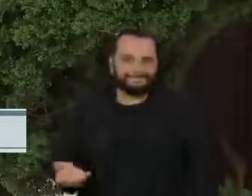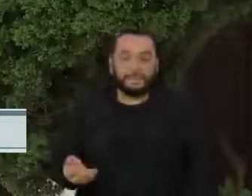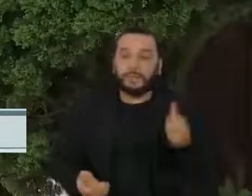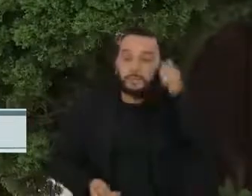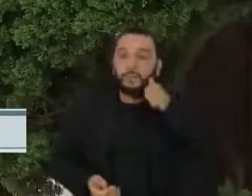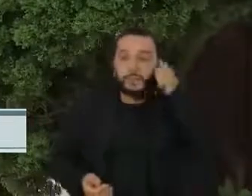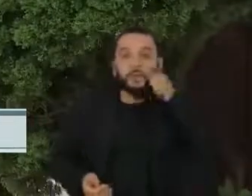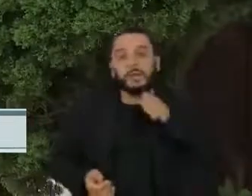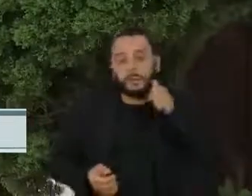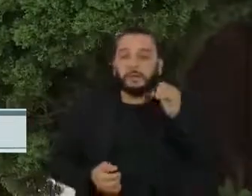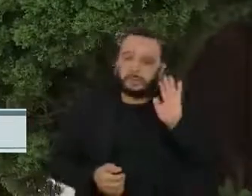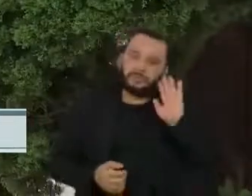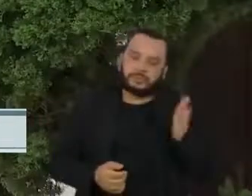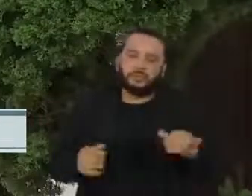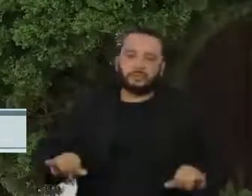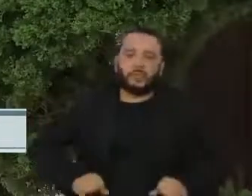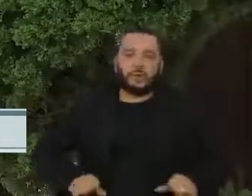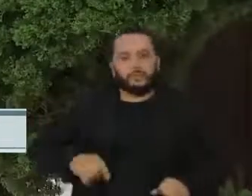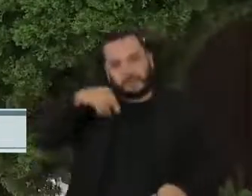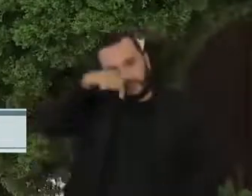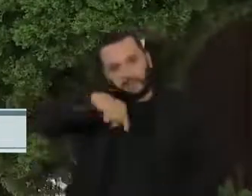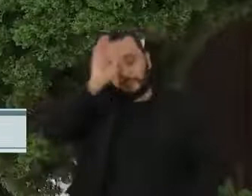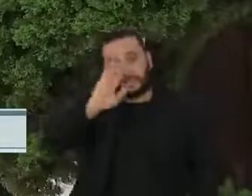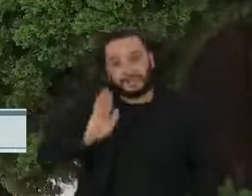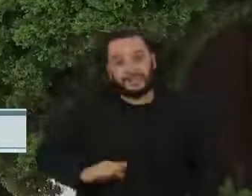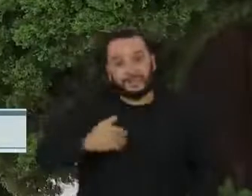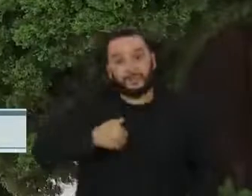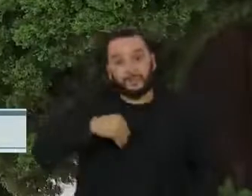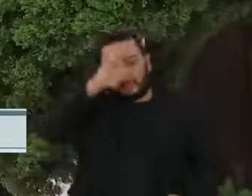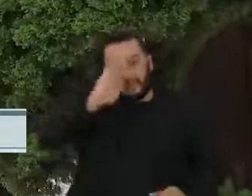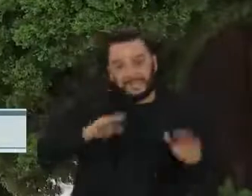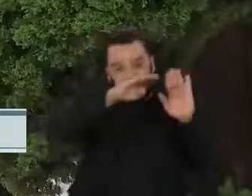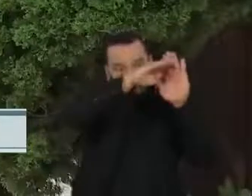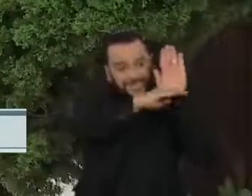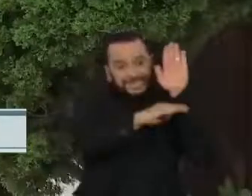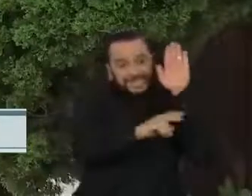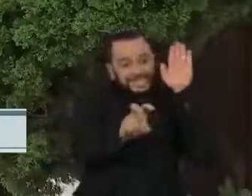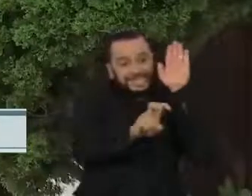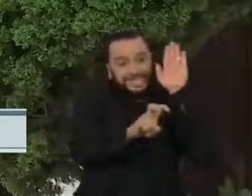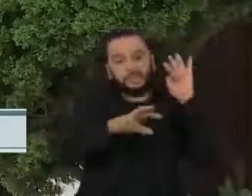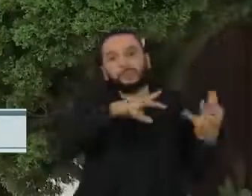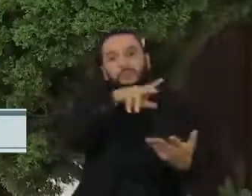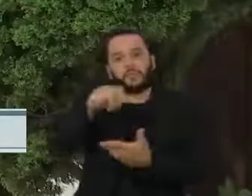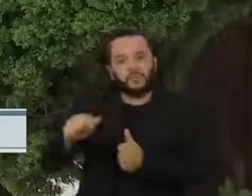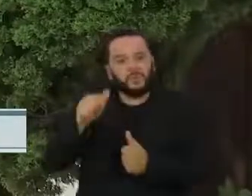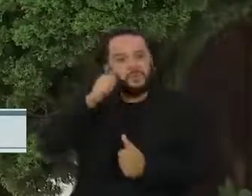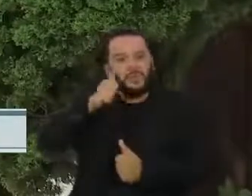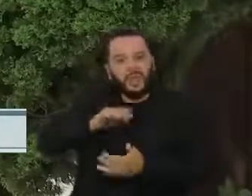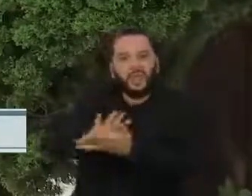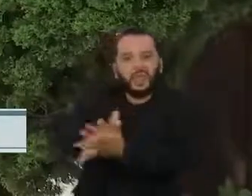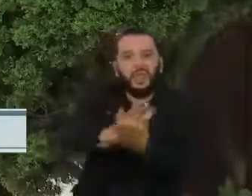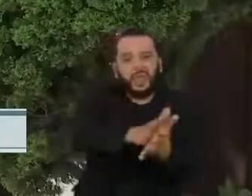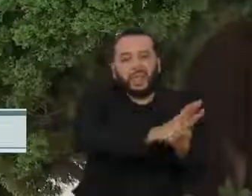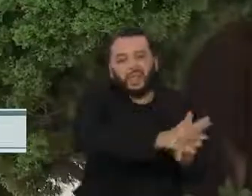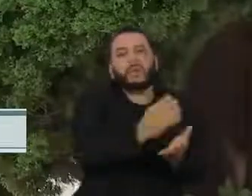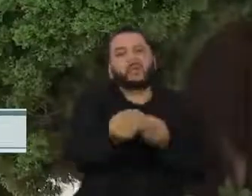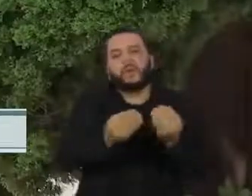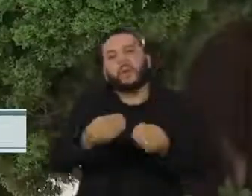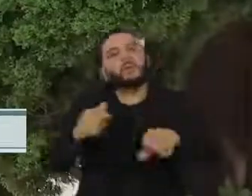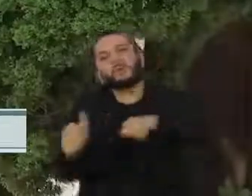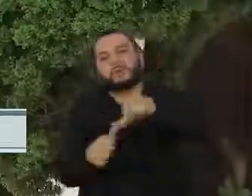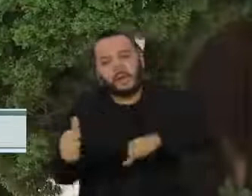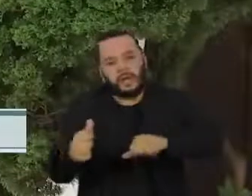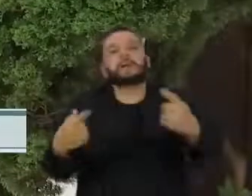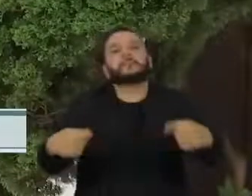mata as mulheres. Uma situação que só vai mudar quando todos perceberem que fazem parte do problema e da